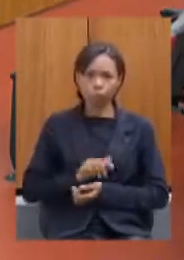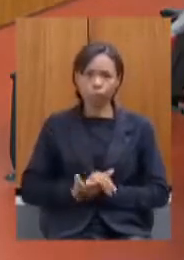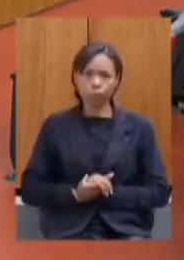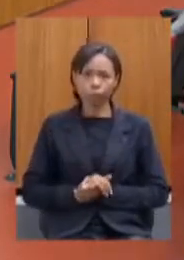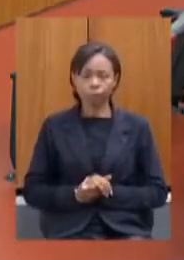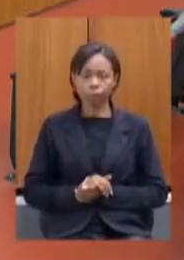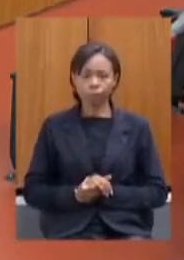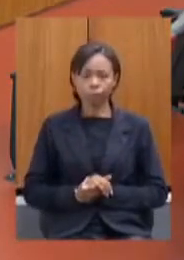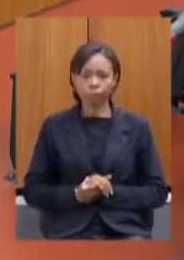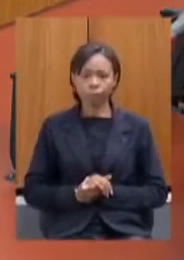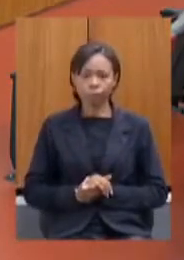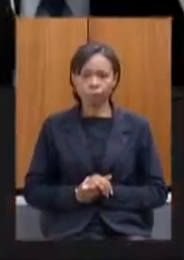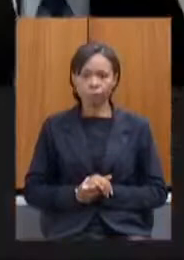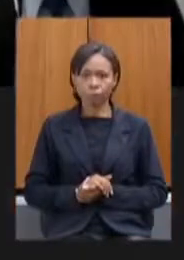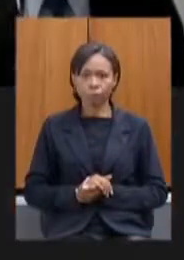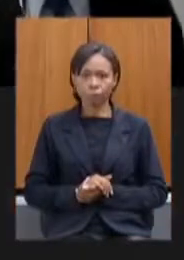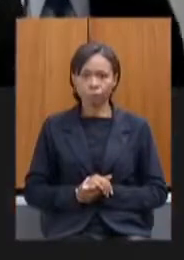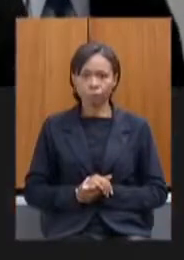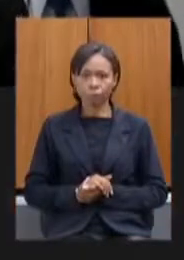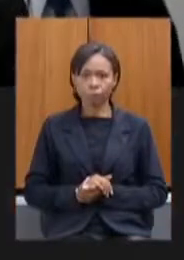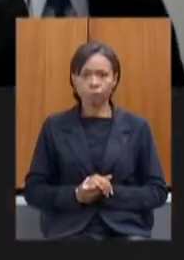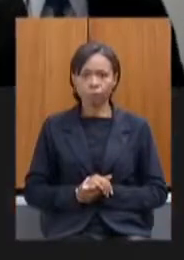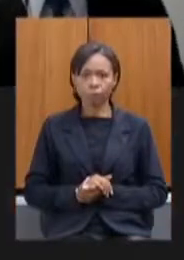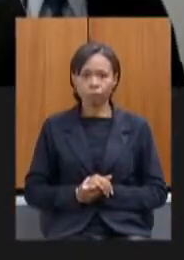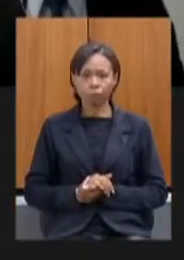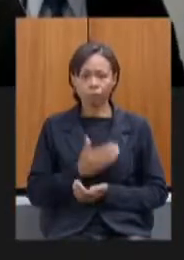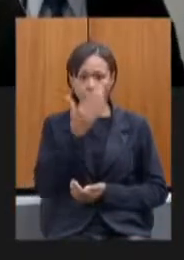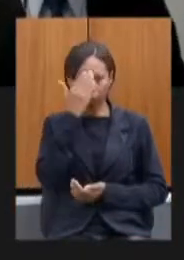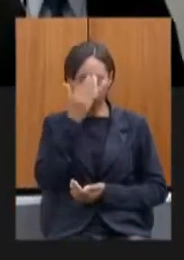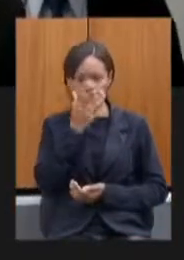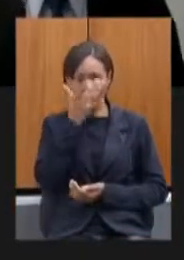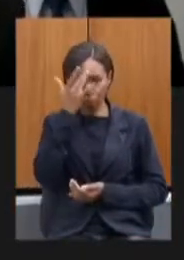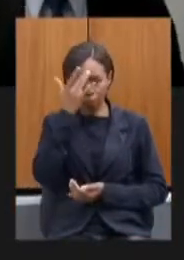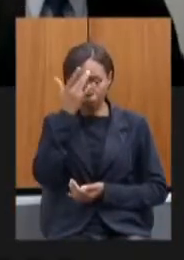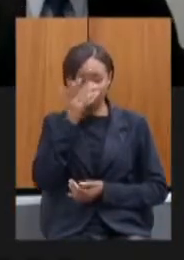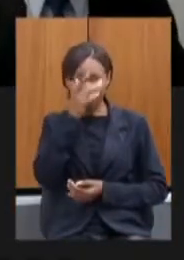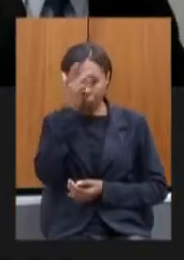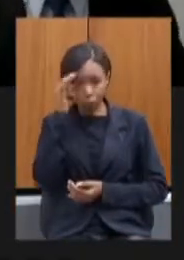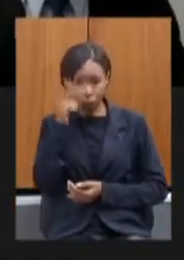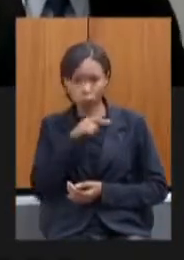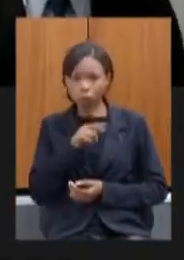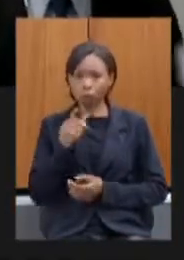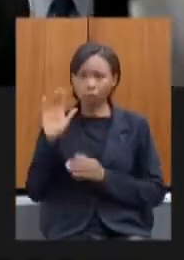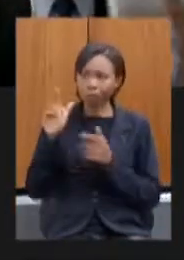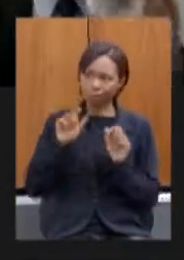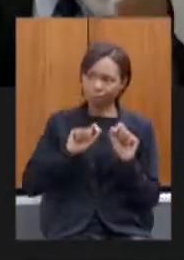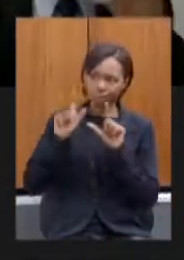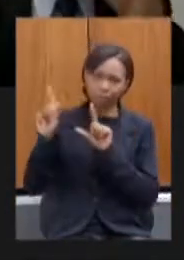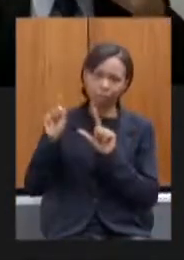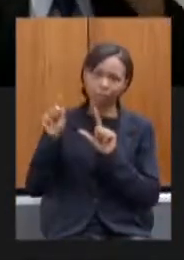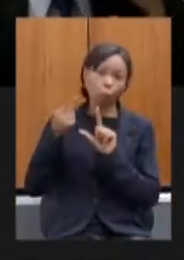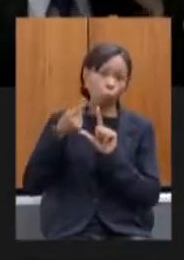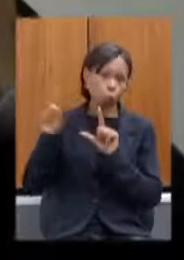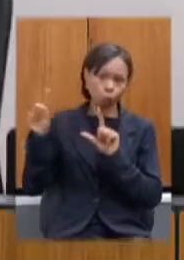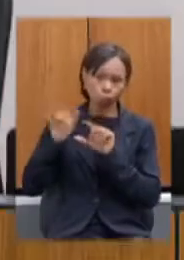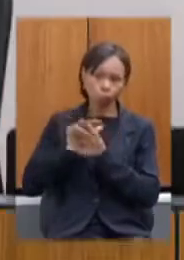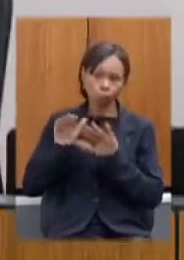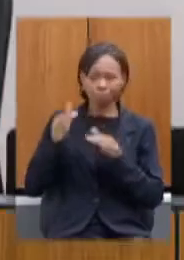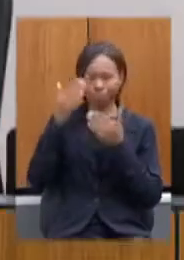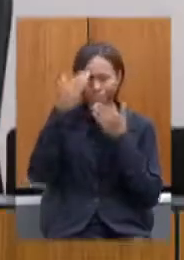agradeço a pessoa que passou o slide mas esse é o último mesmo obrigado ok